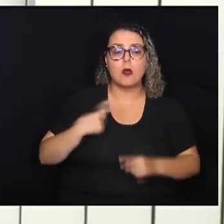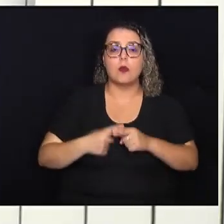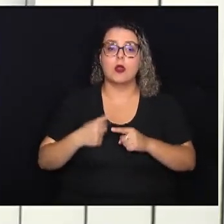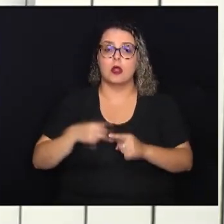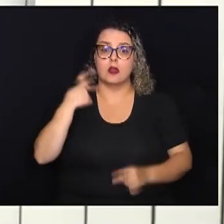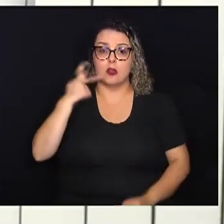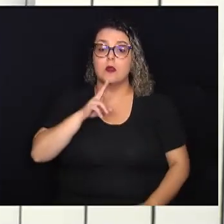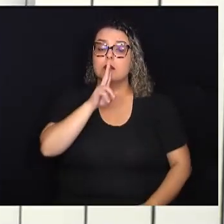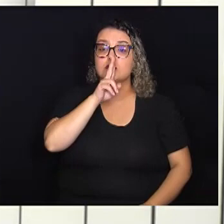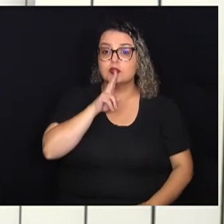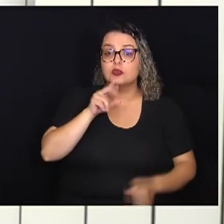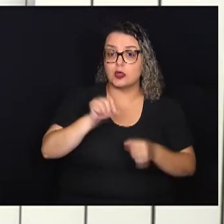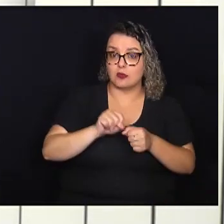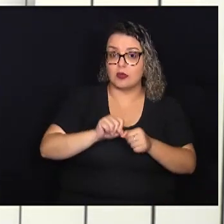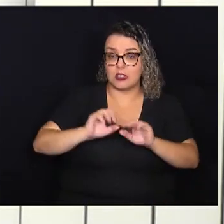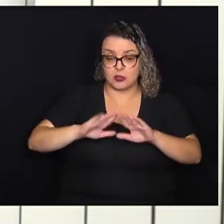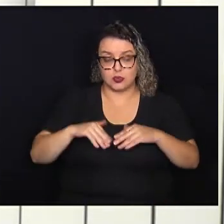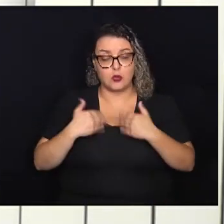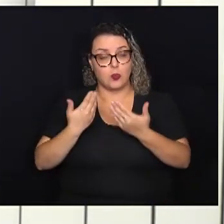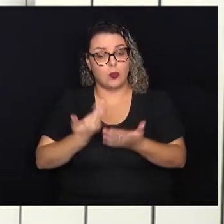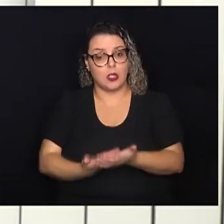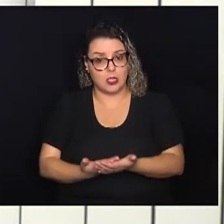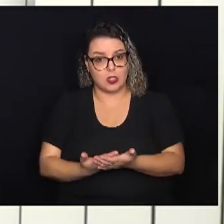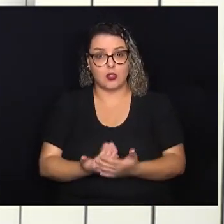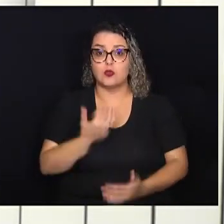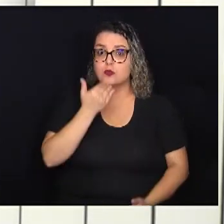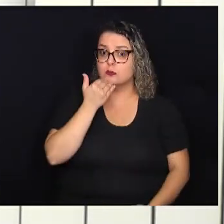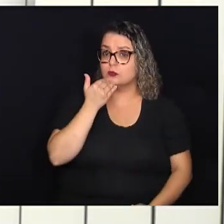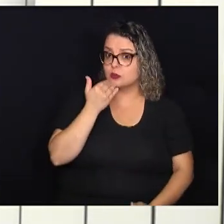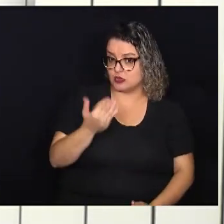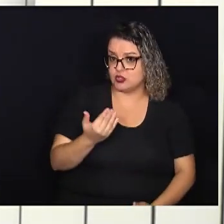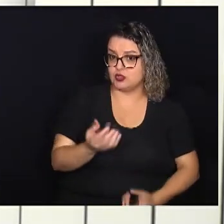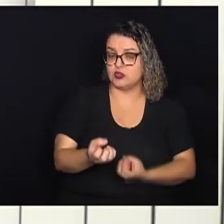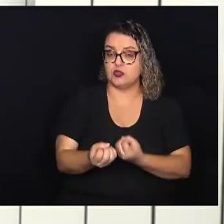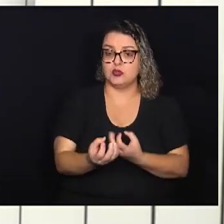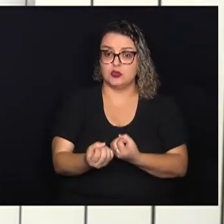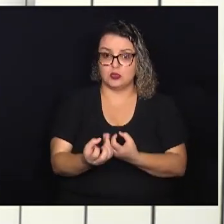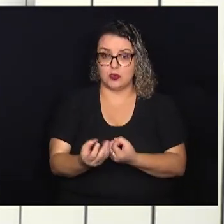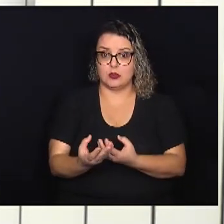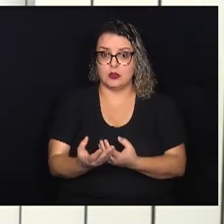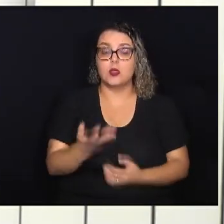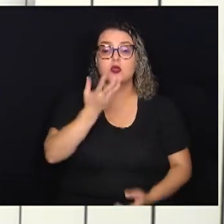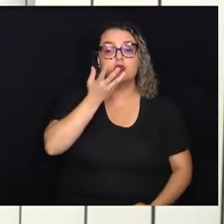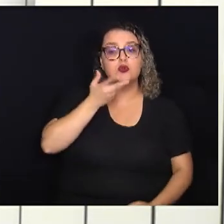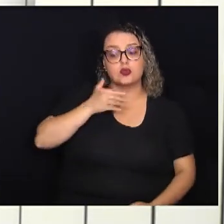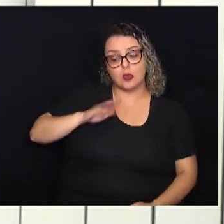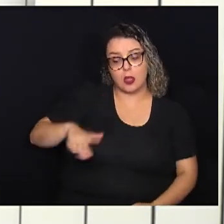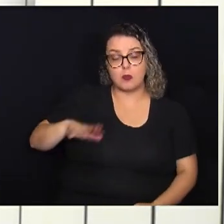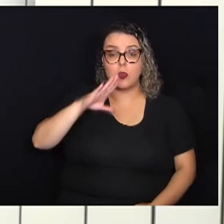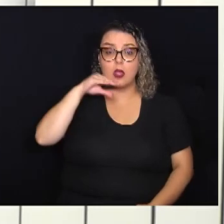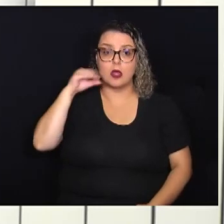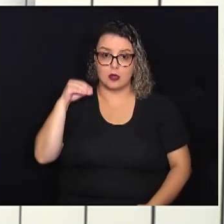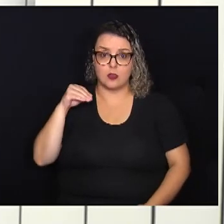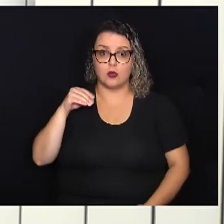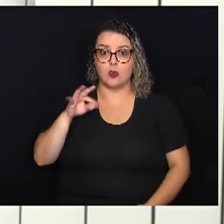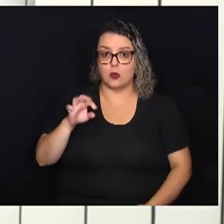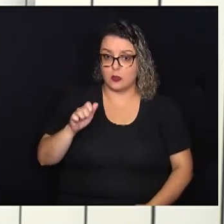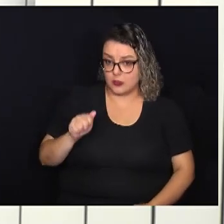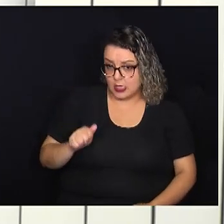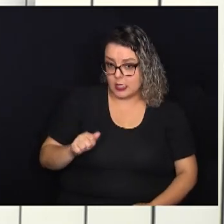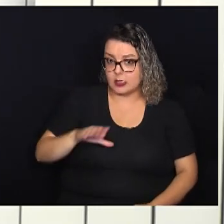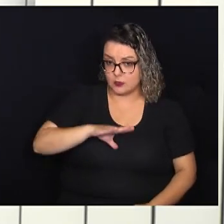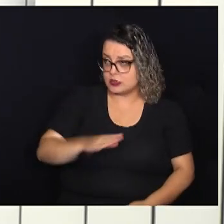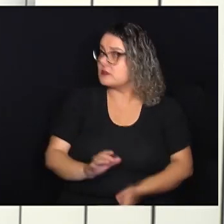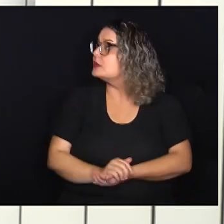Nelson Osser fez um requerimento solicitando informações sobre crianças e adolescentes com TEA no município.